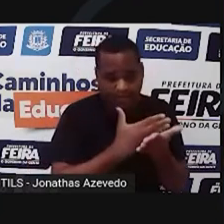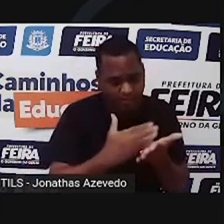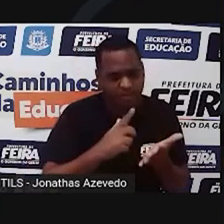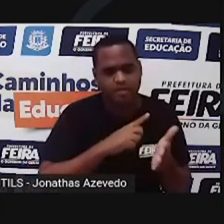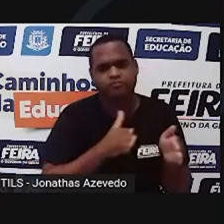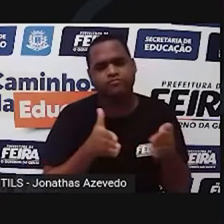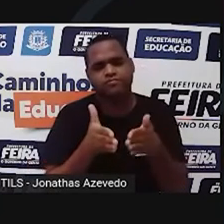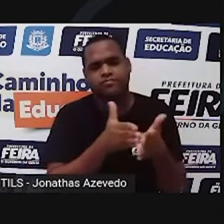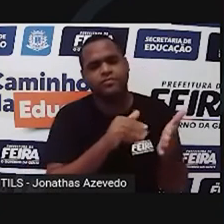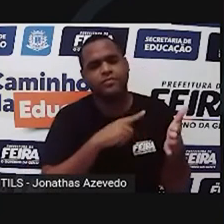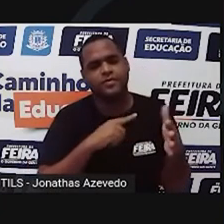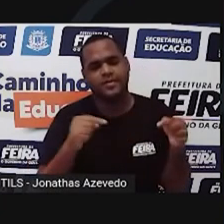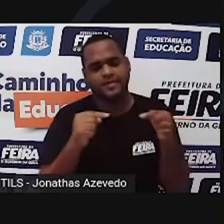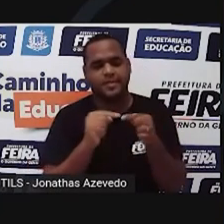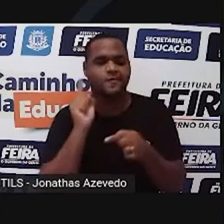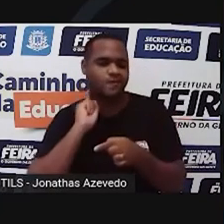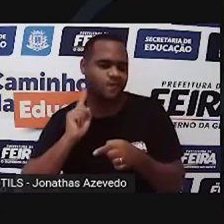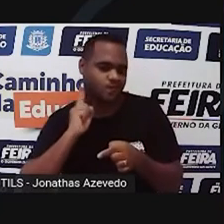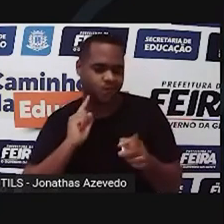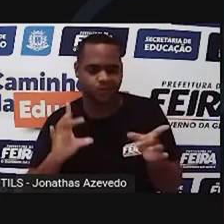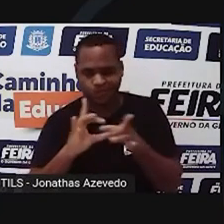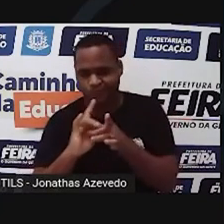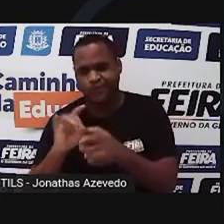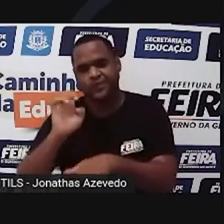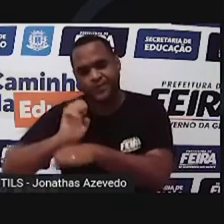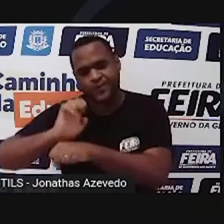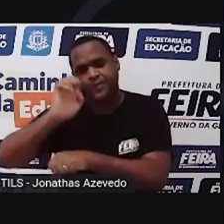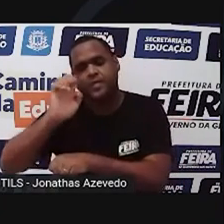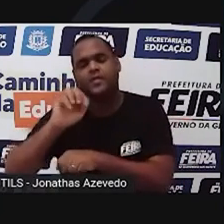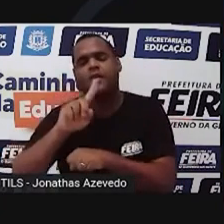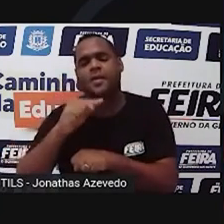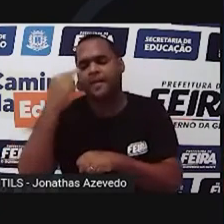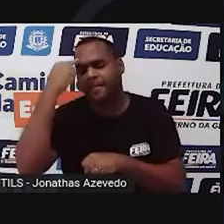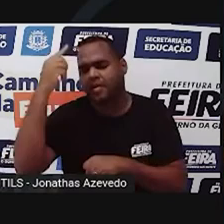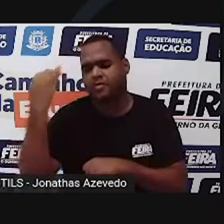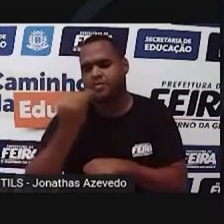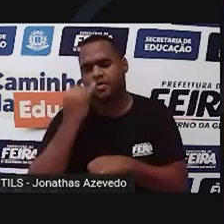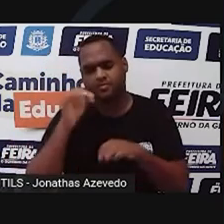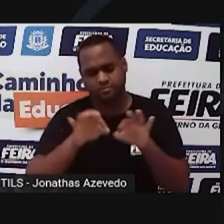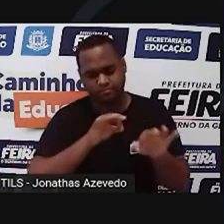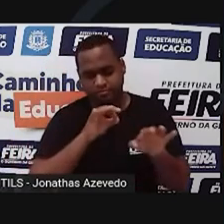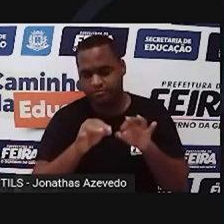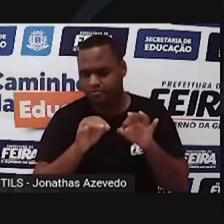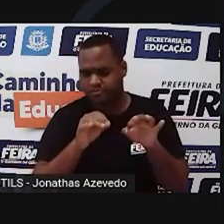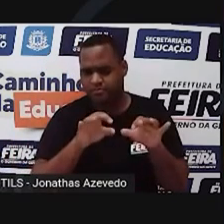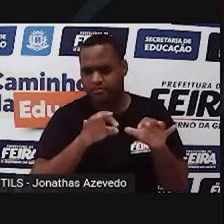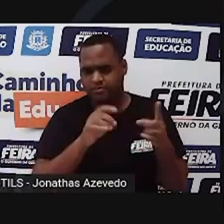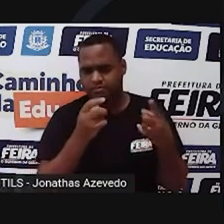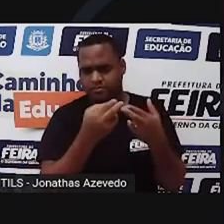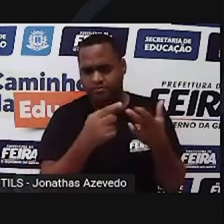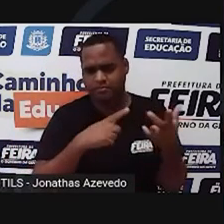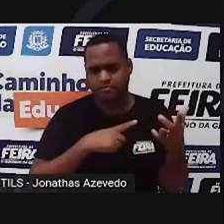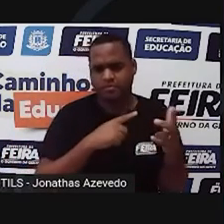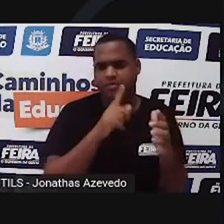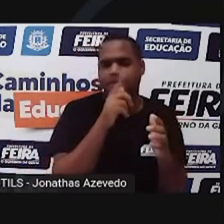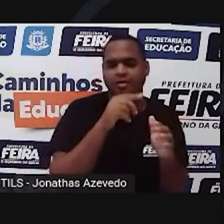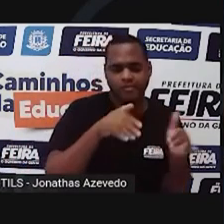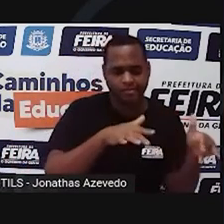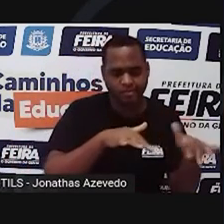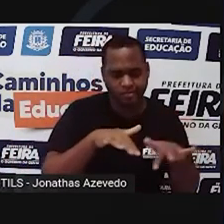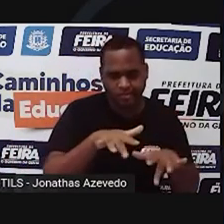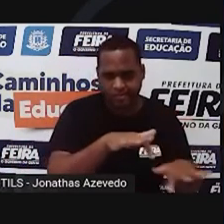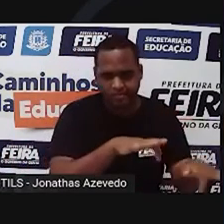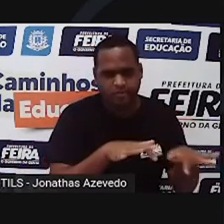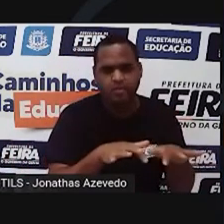atreladas ao estado de Minas Gerais. Agora, por que eu preciso regularizar as águas a Jusante?